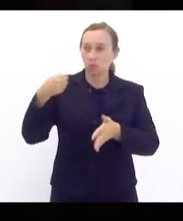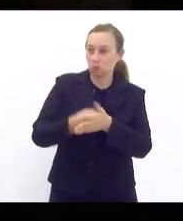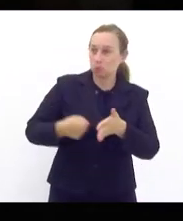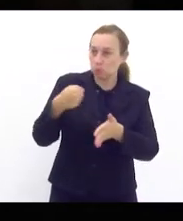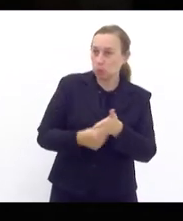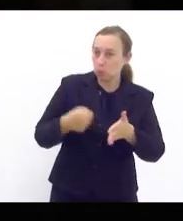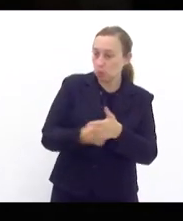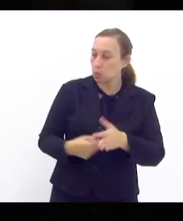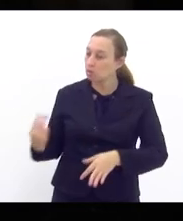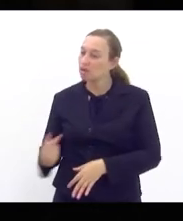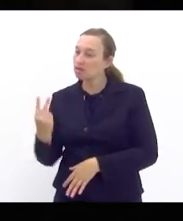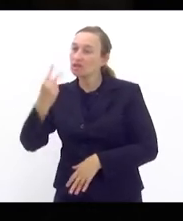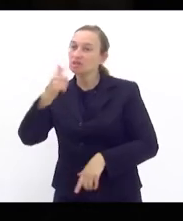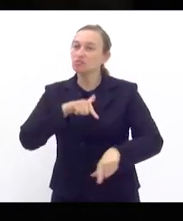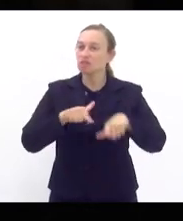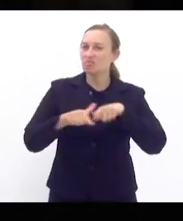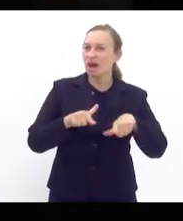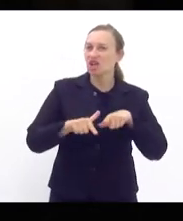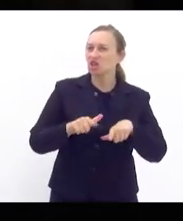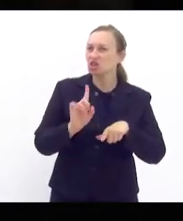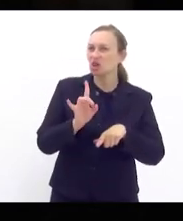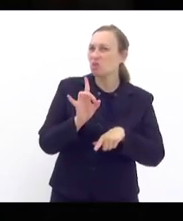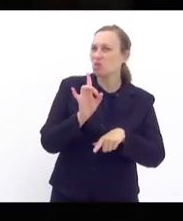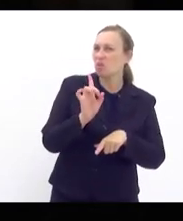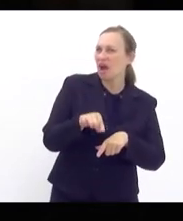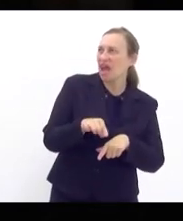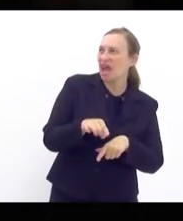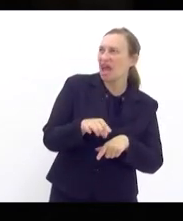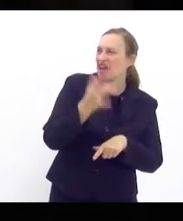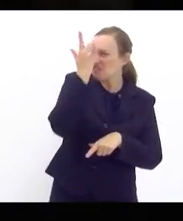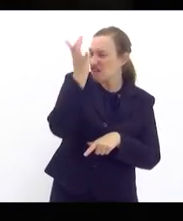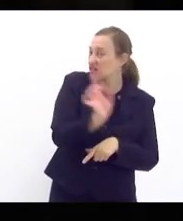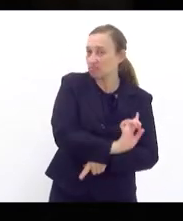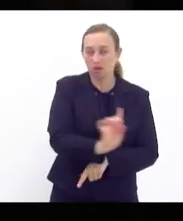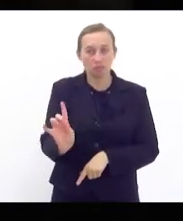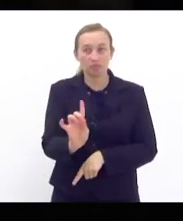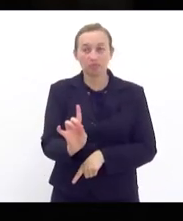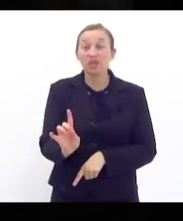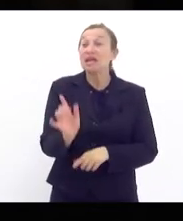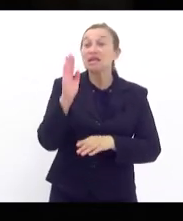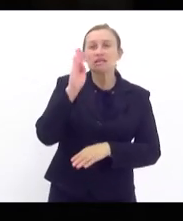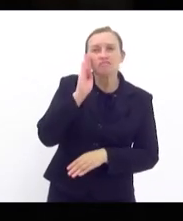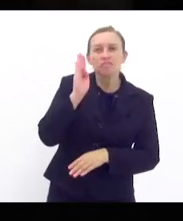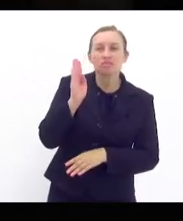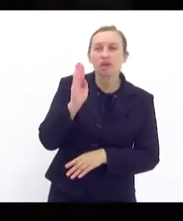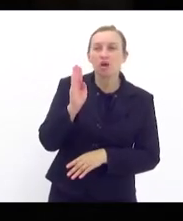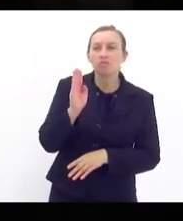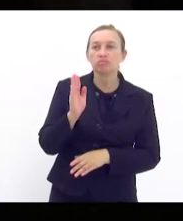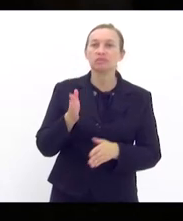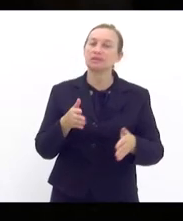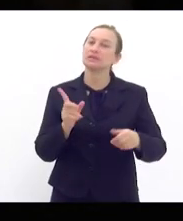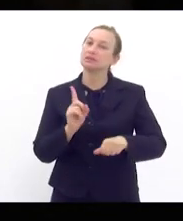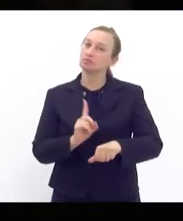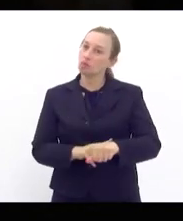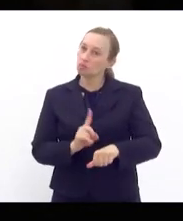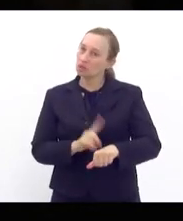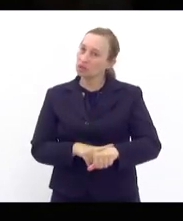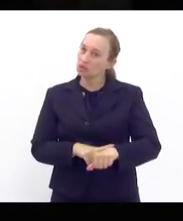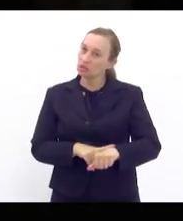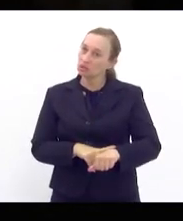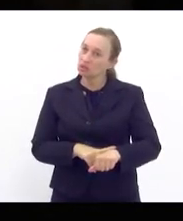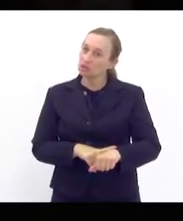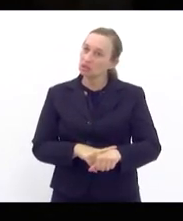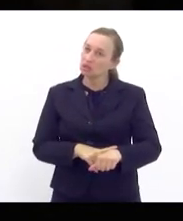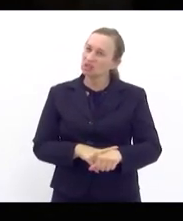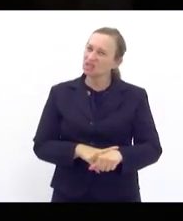pela valorização do trabalho não é uma tarefa nada fácil especialmente nesse momento em que a